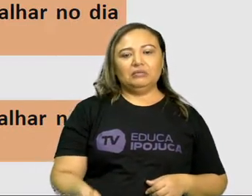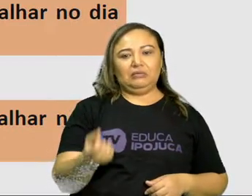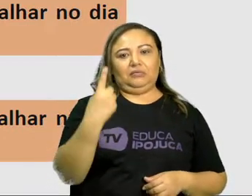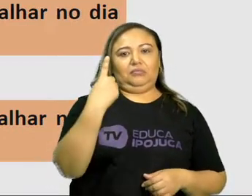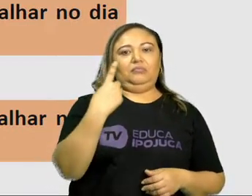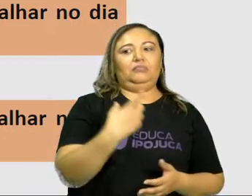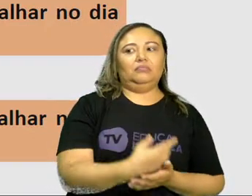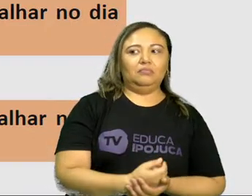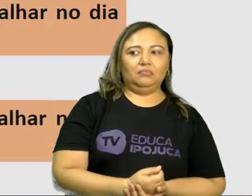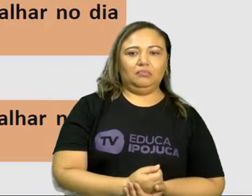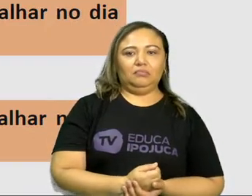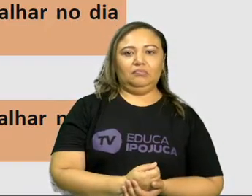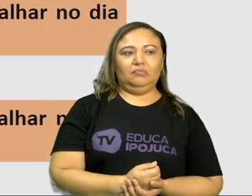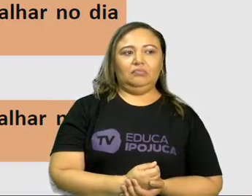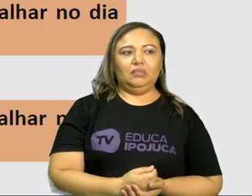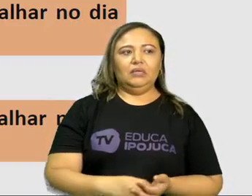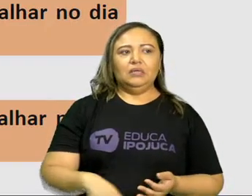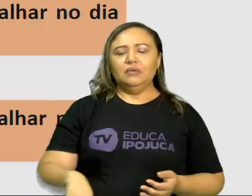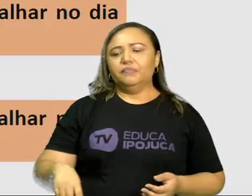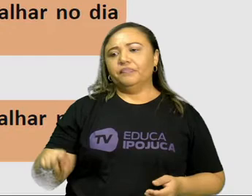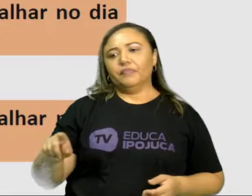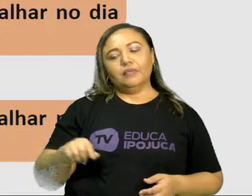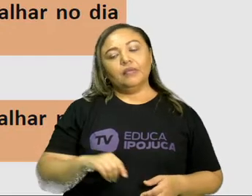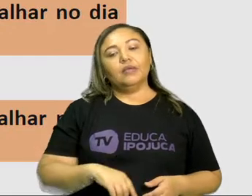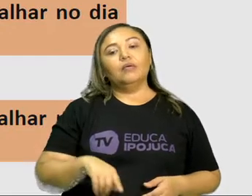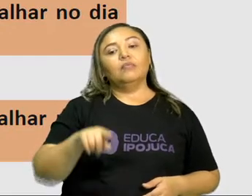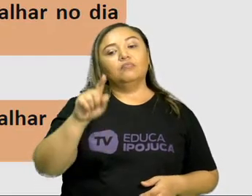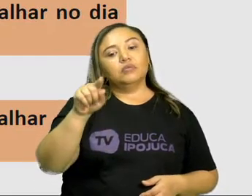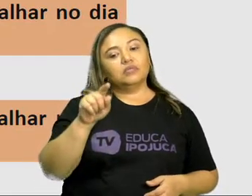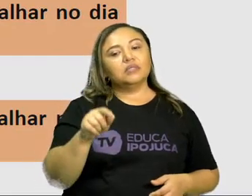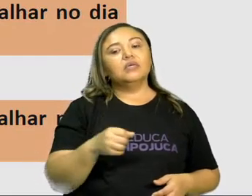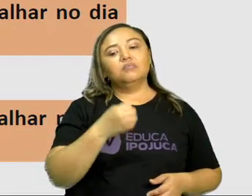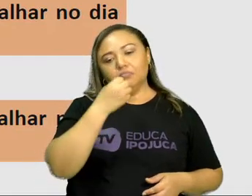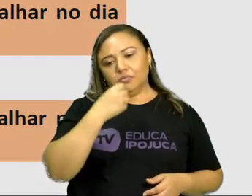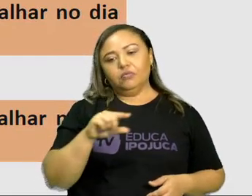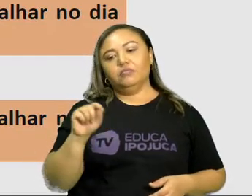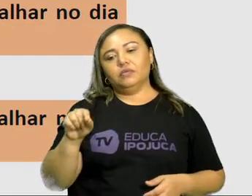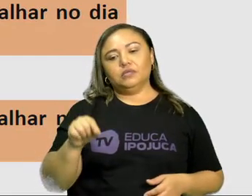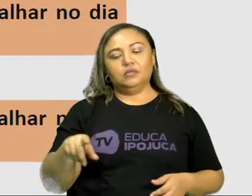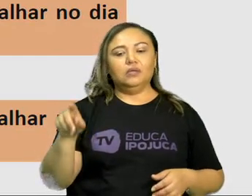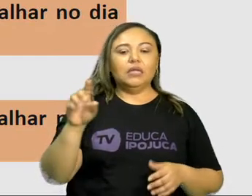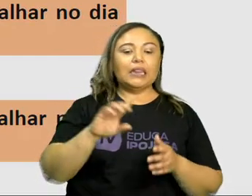frases. Ainda bem que ele não veio trabalhar no dia do assalto.